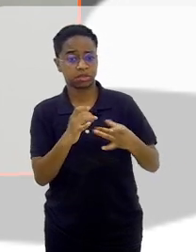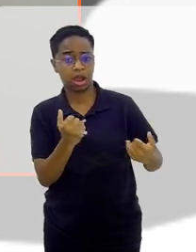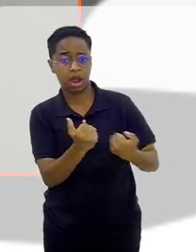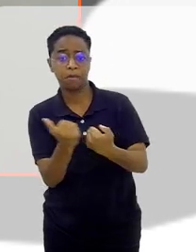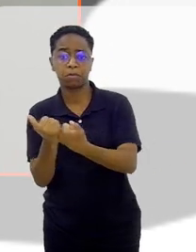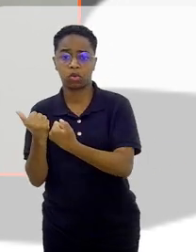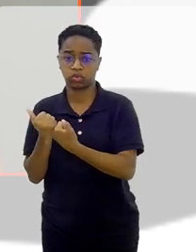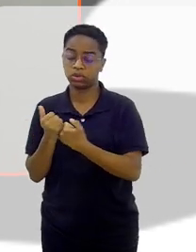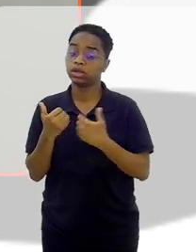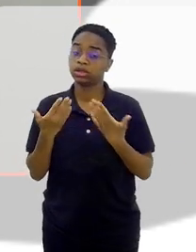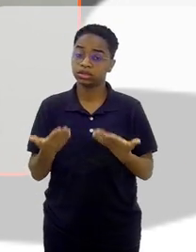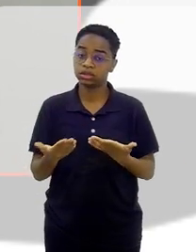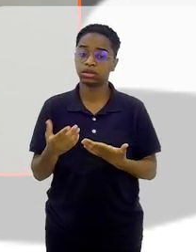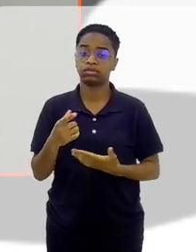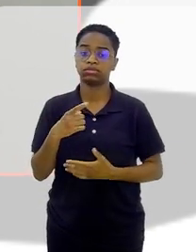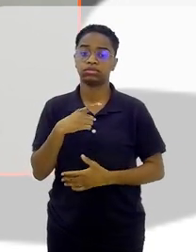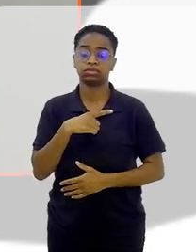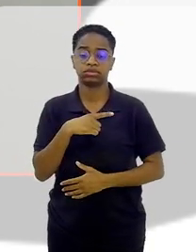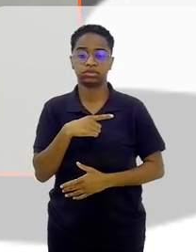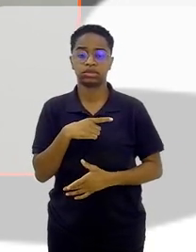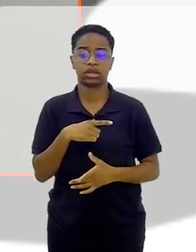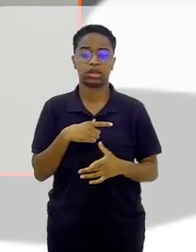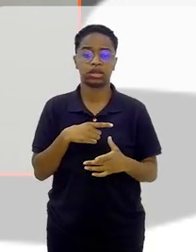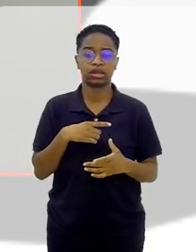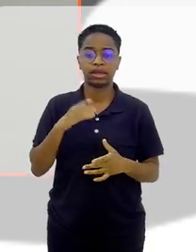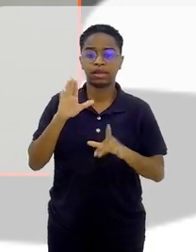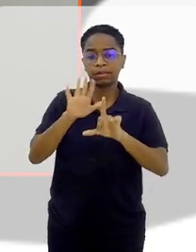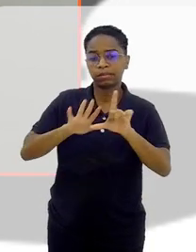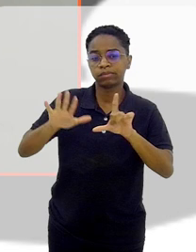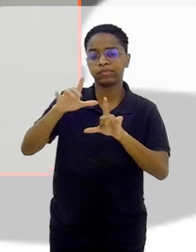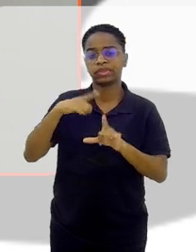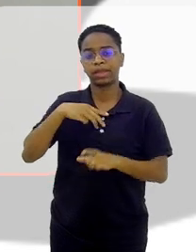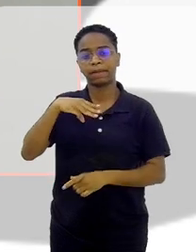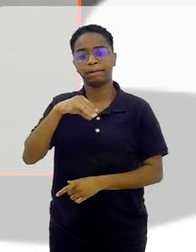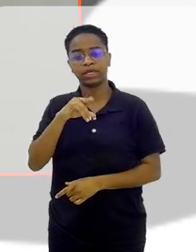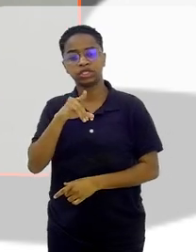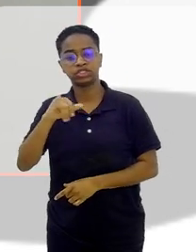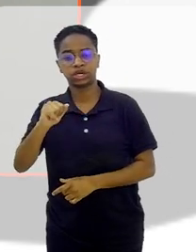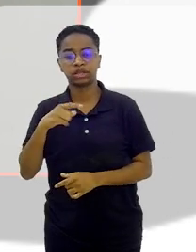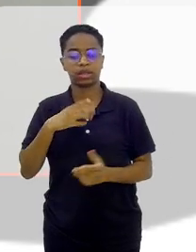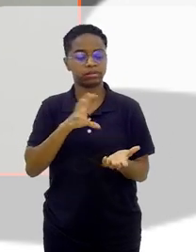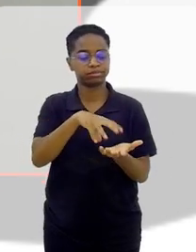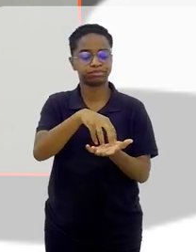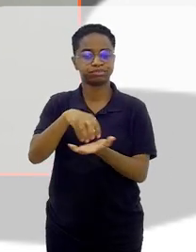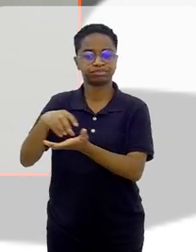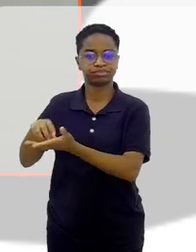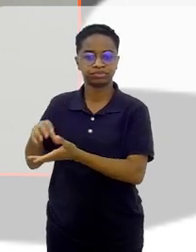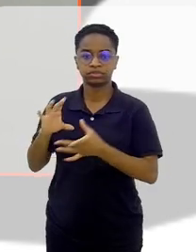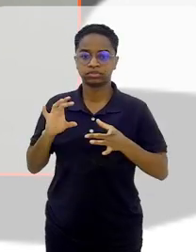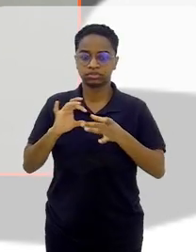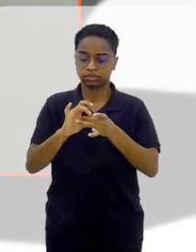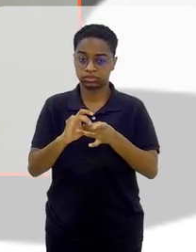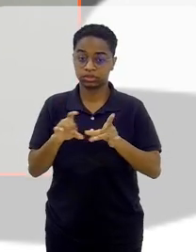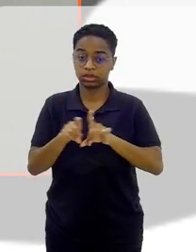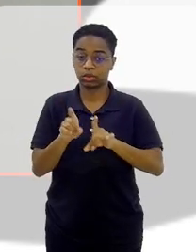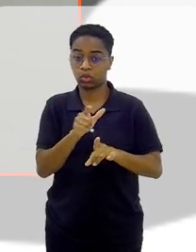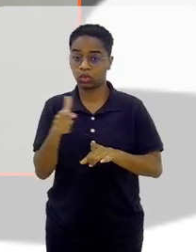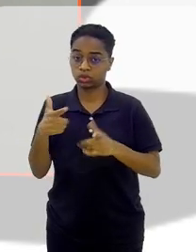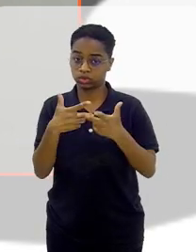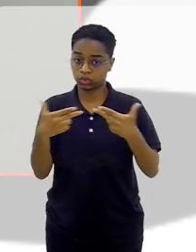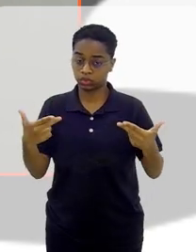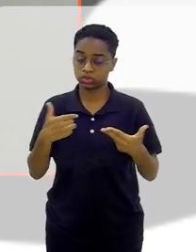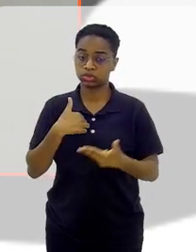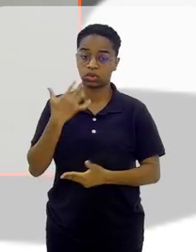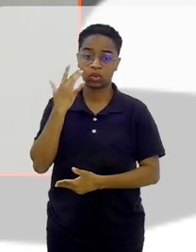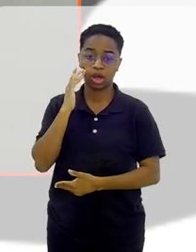Então, tínhamos esses portais, essas mídias, essas agências parceiras, né? E um outro fator que eu acho que também